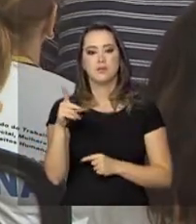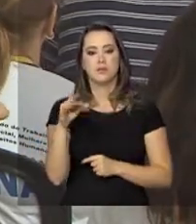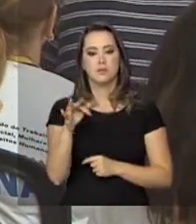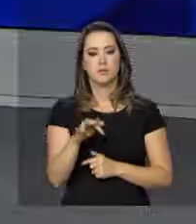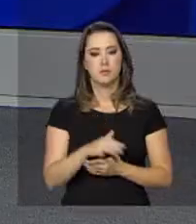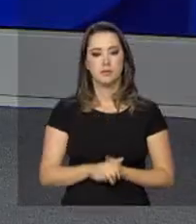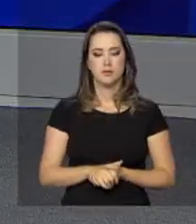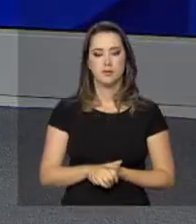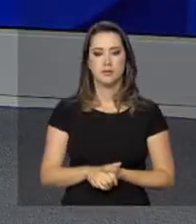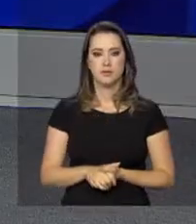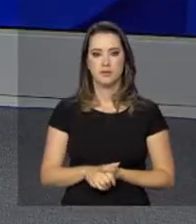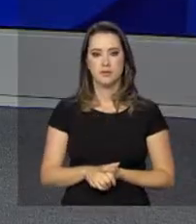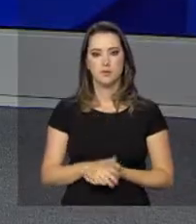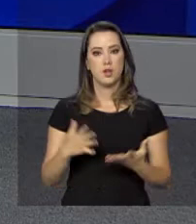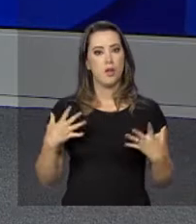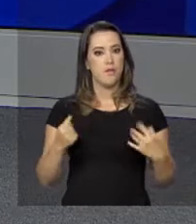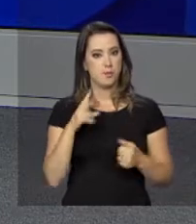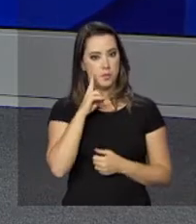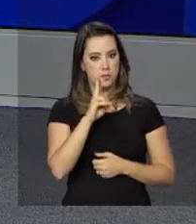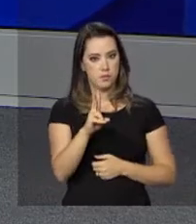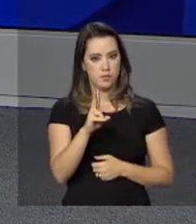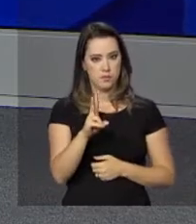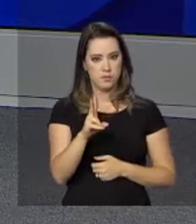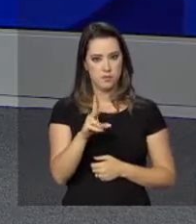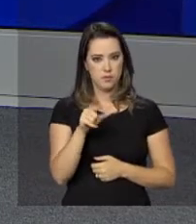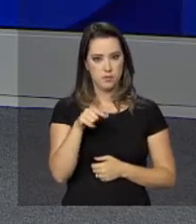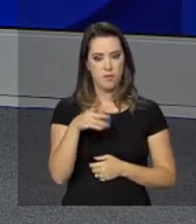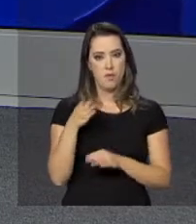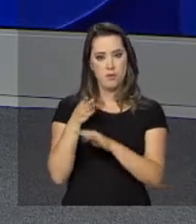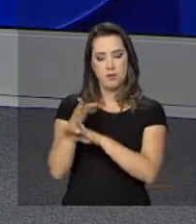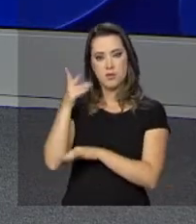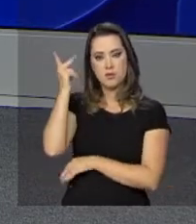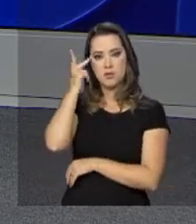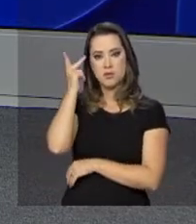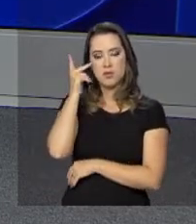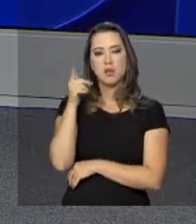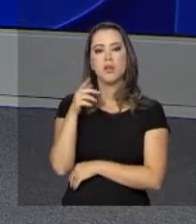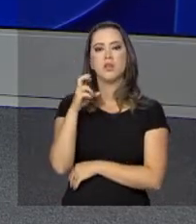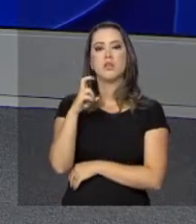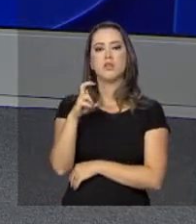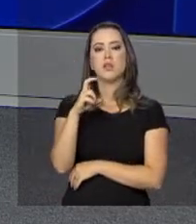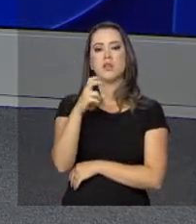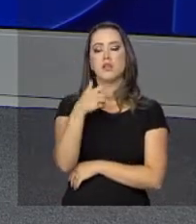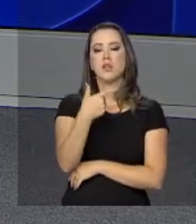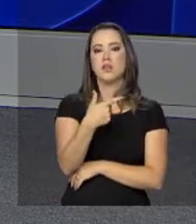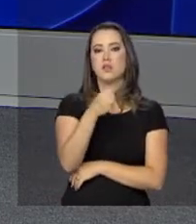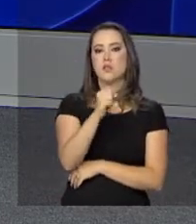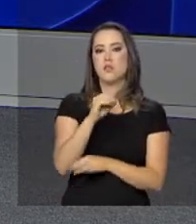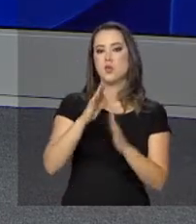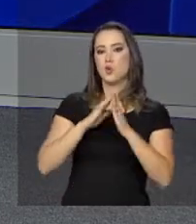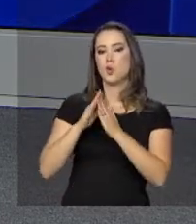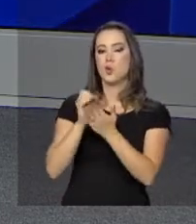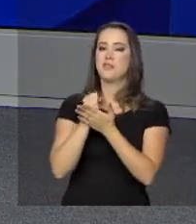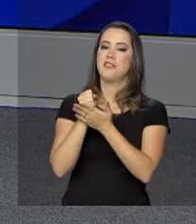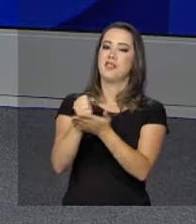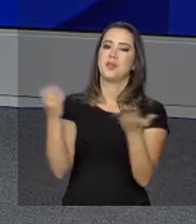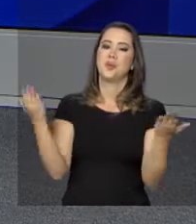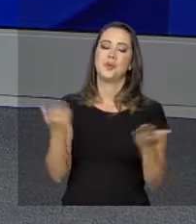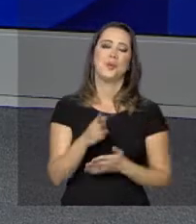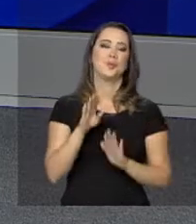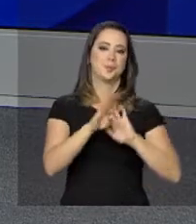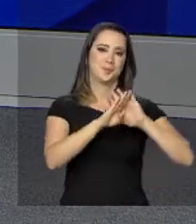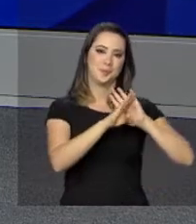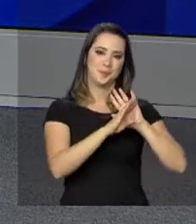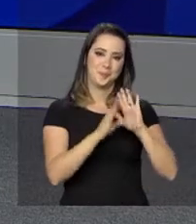Fernandes. E vamos agora ao interior de São Paulo, onde 528 casas foram entregues hoje pelo